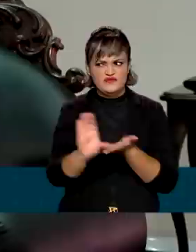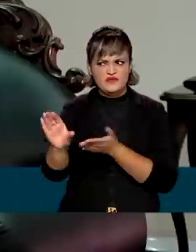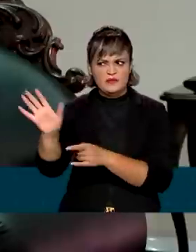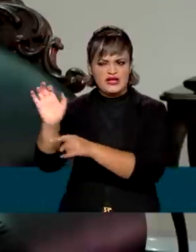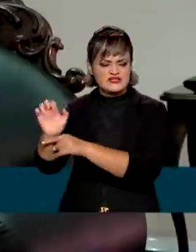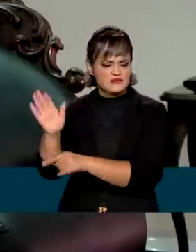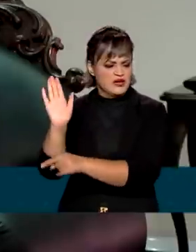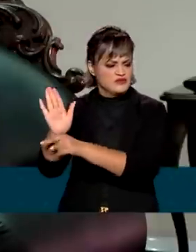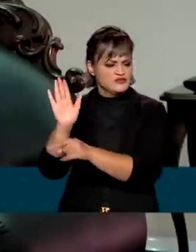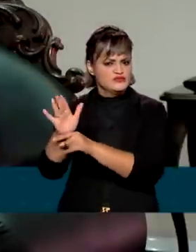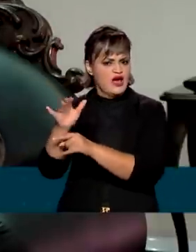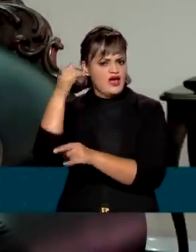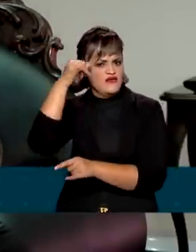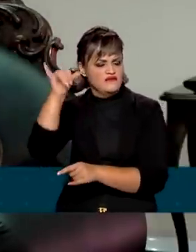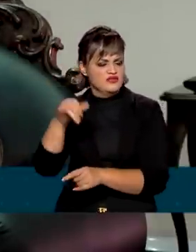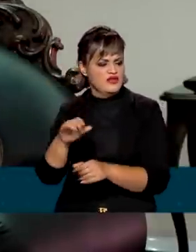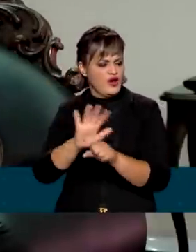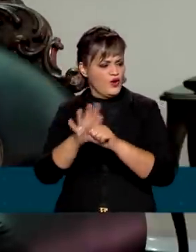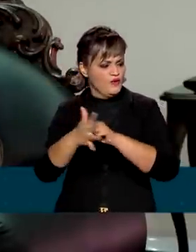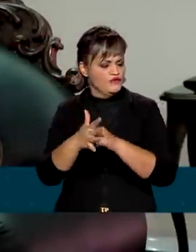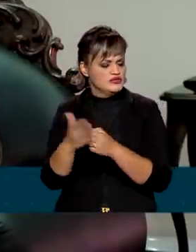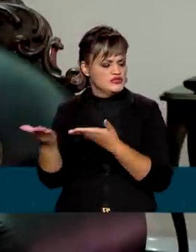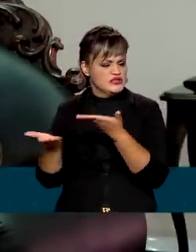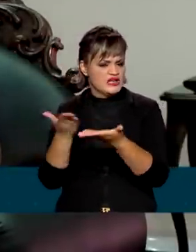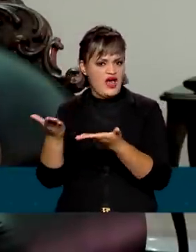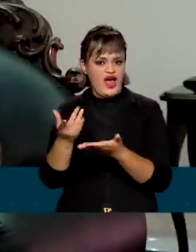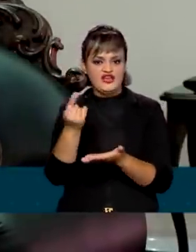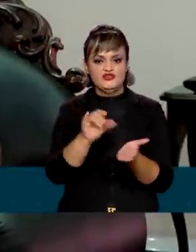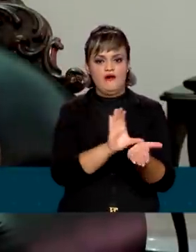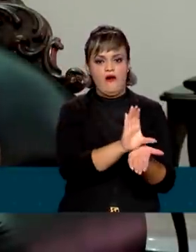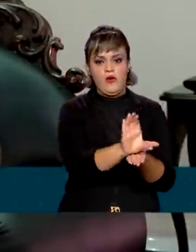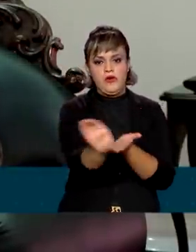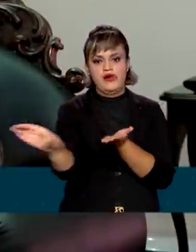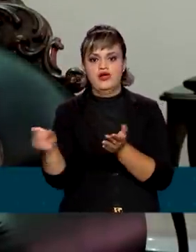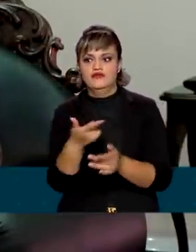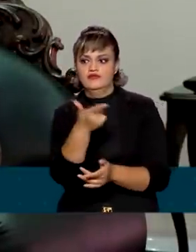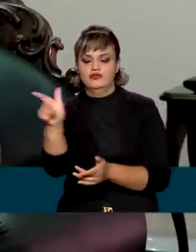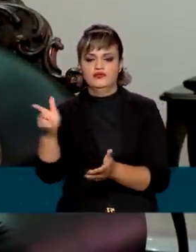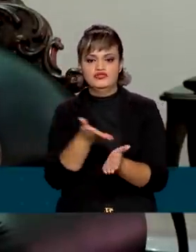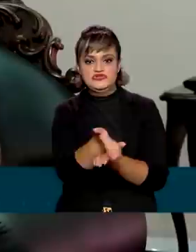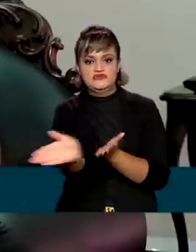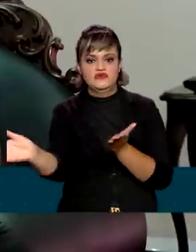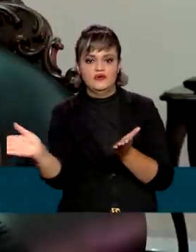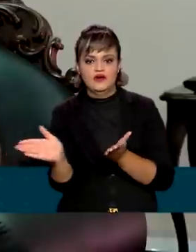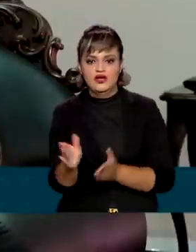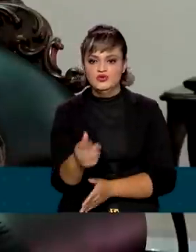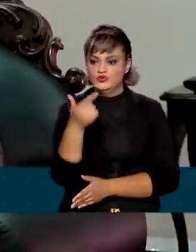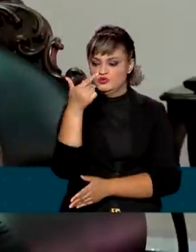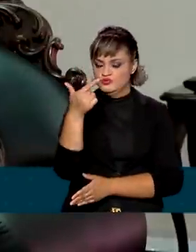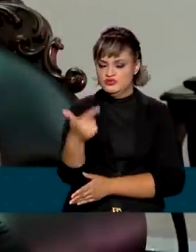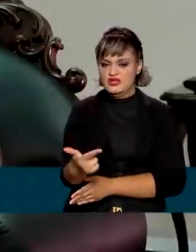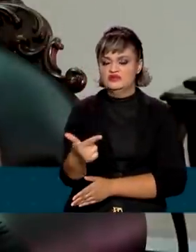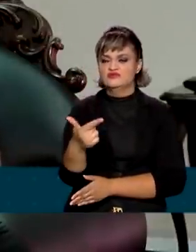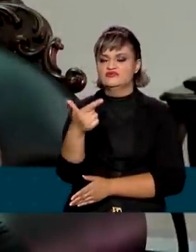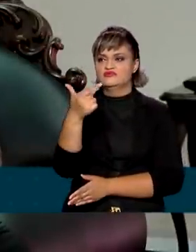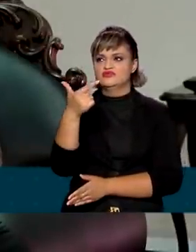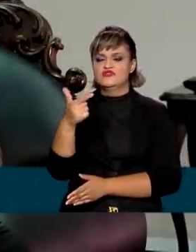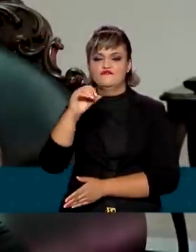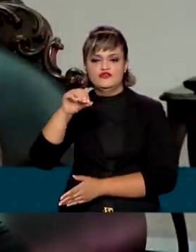na prevenção e combate à Covid, o que é uma covardia com a população. Foram mais de 220